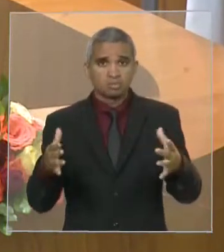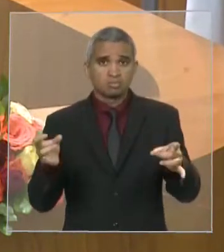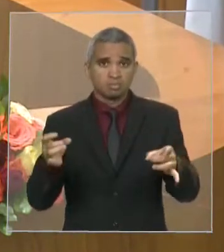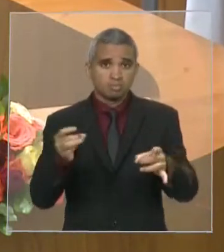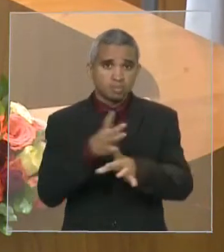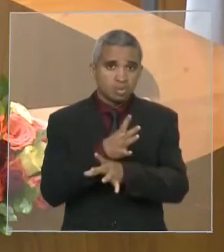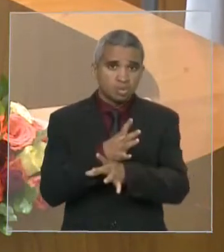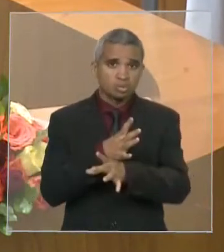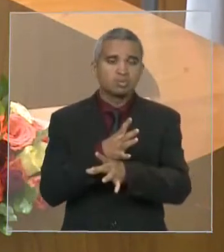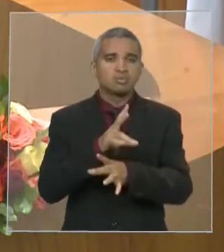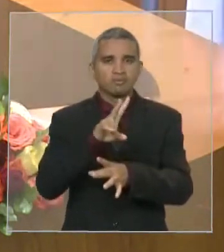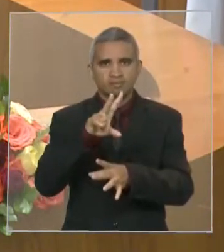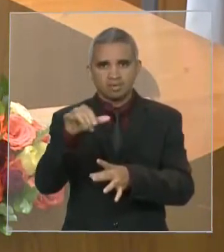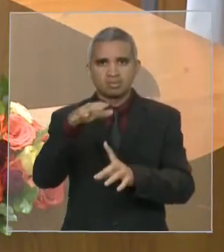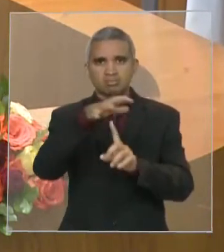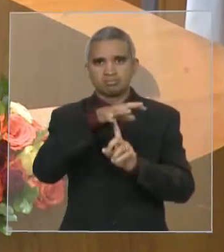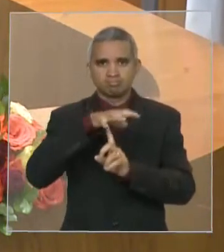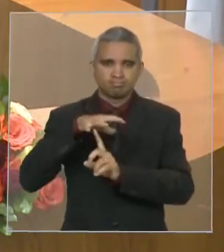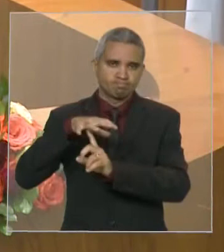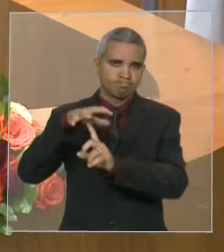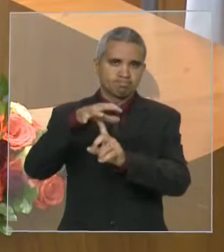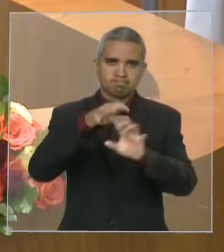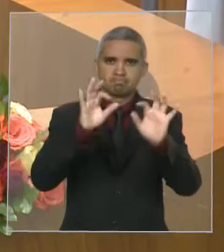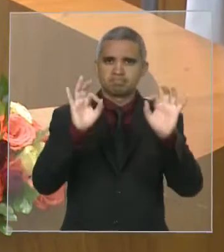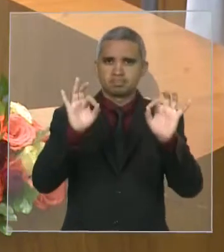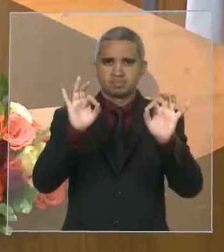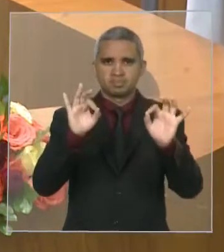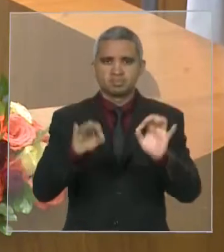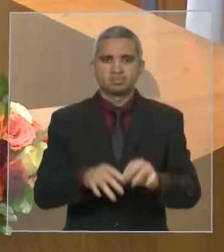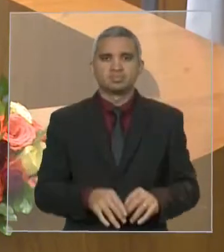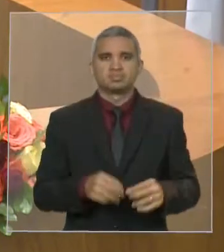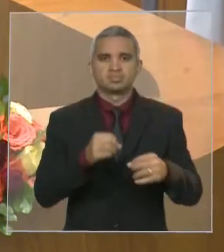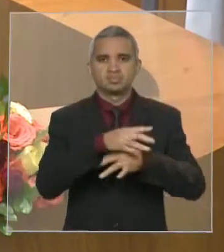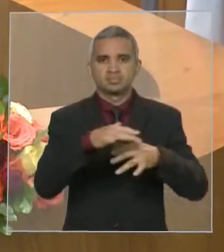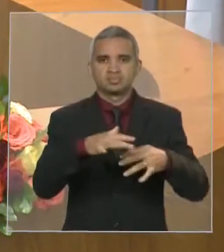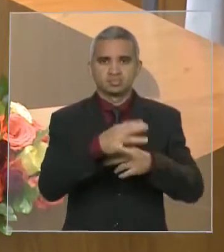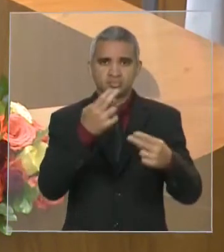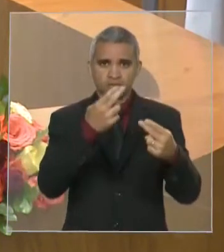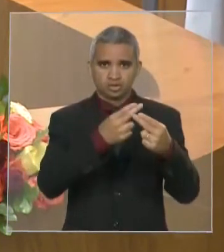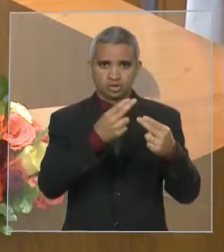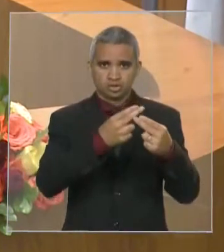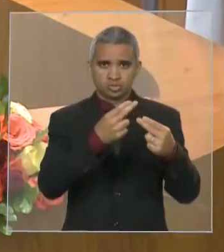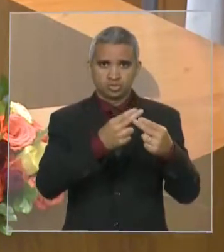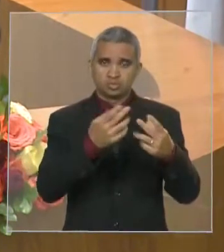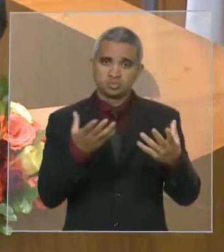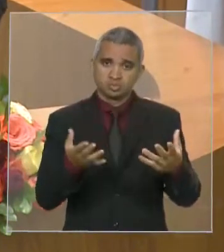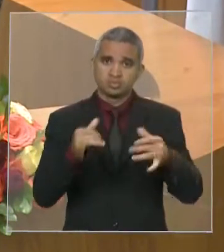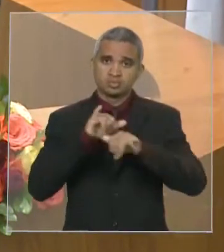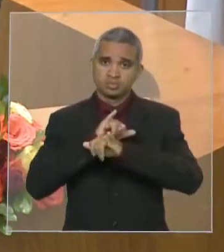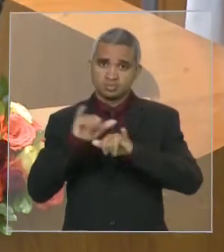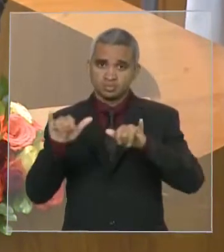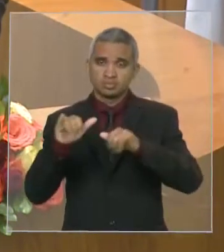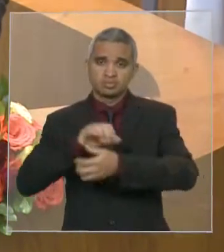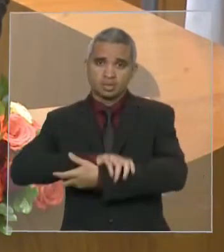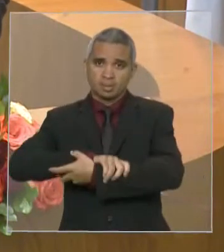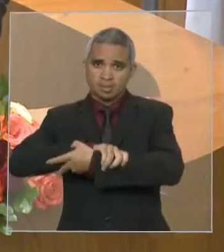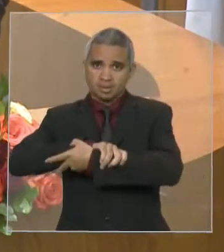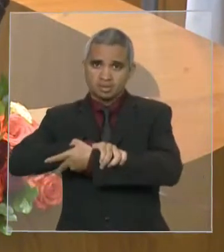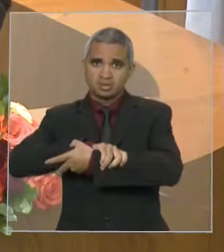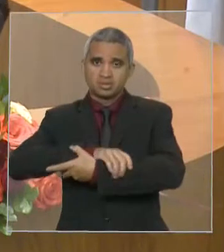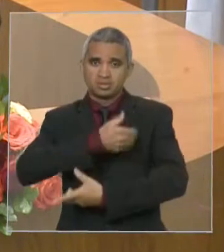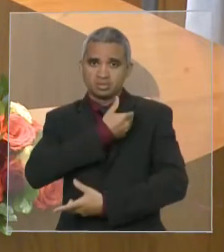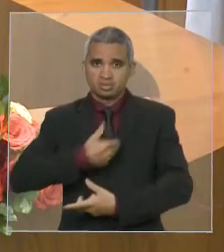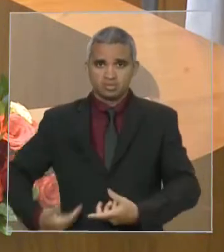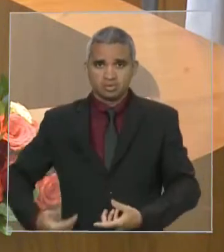postal da cidade de Timon. A gente ressalta aqui a parceria fundamental entre o governador Flávio Dino e o município de